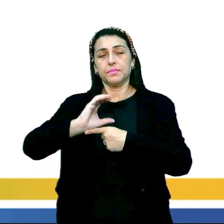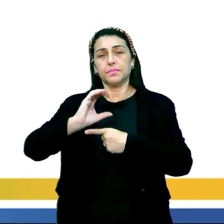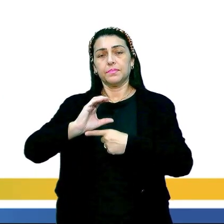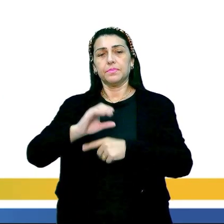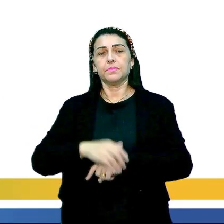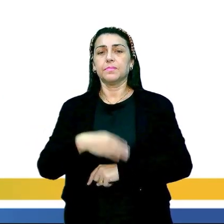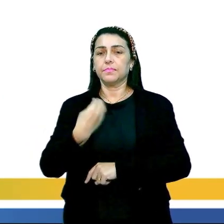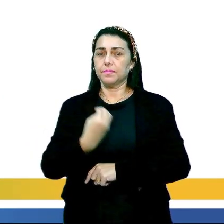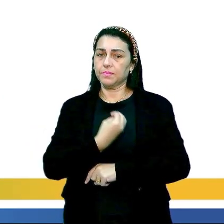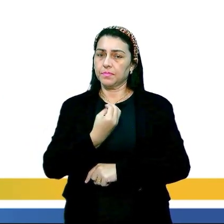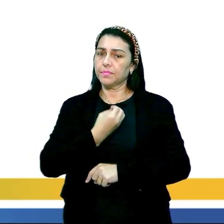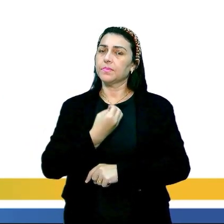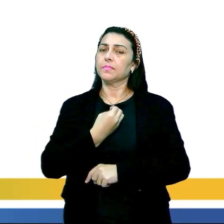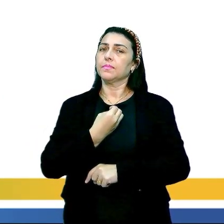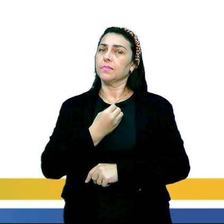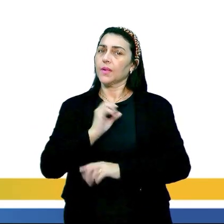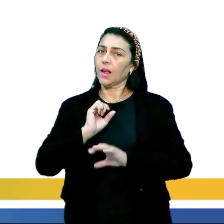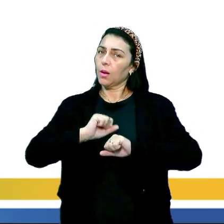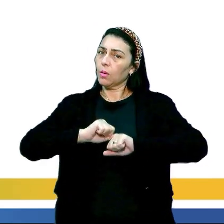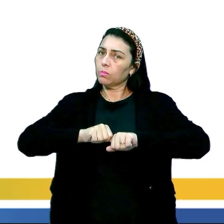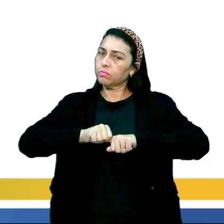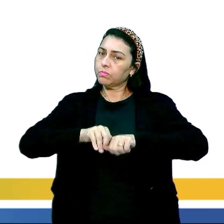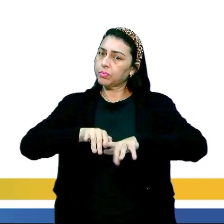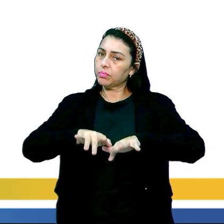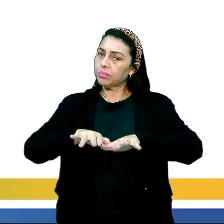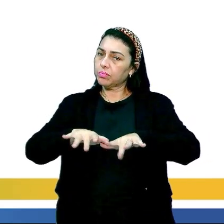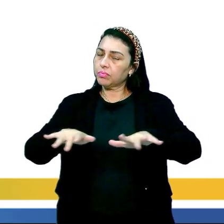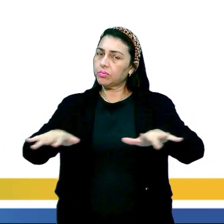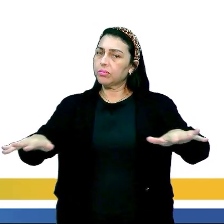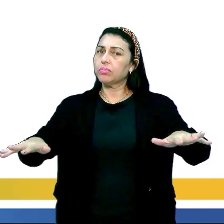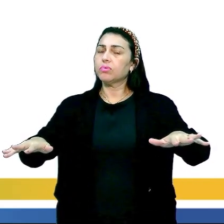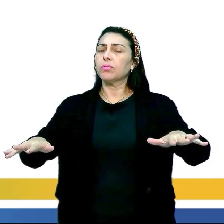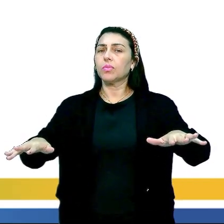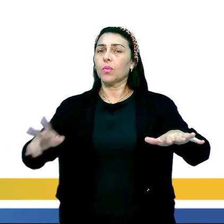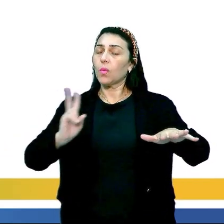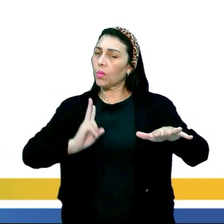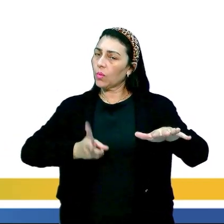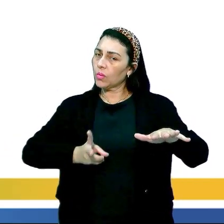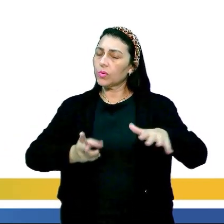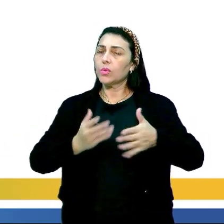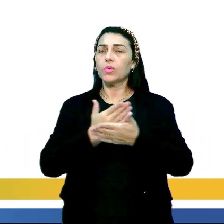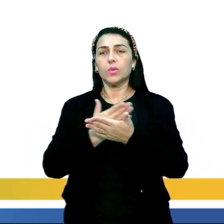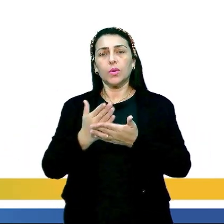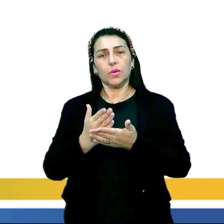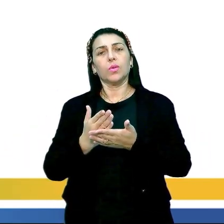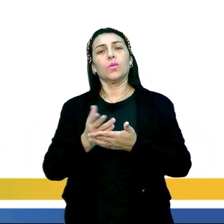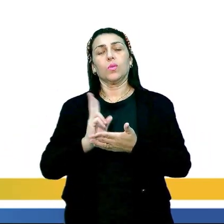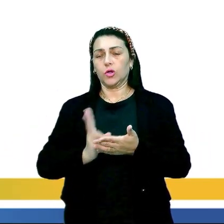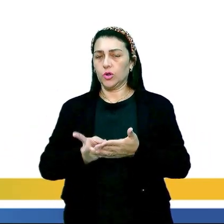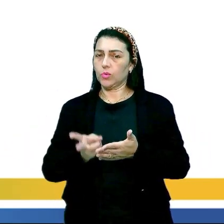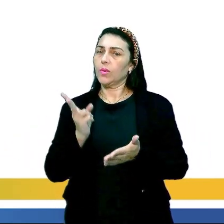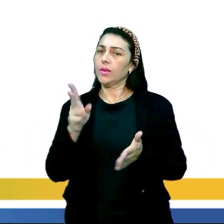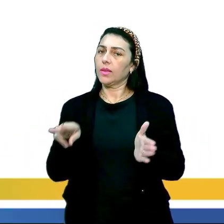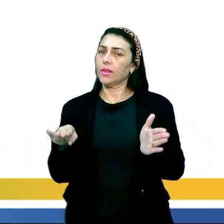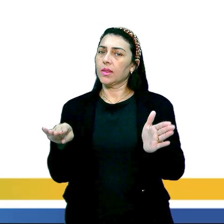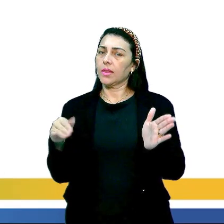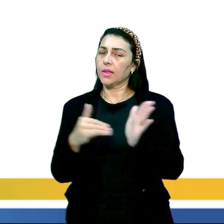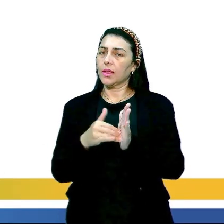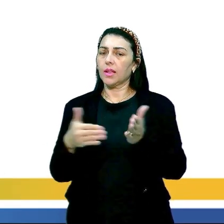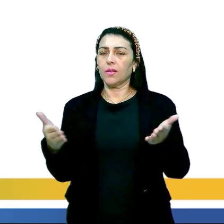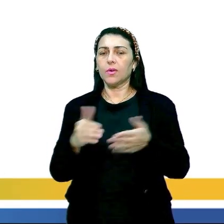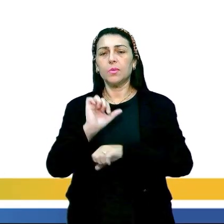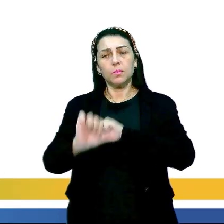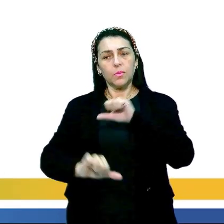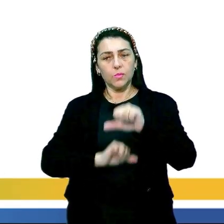Sobreviver e se difundir, opa, olha, sobreviver quer dizer o quê? Que ele iniciou sendo tango, continua sendo tango. Mudou